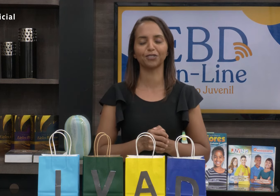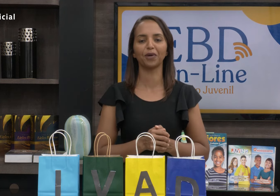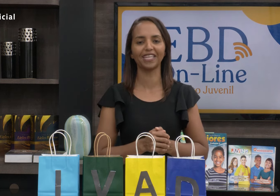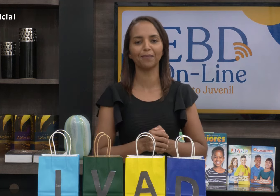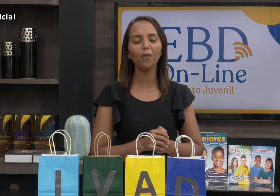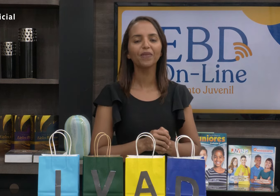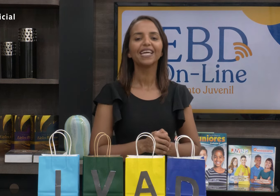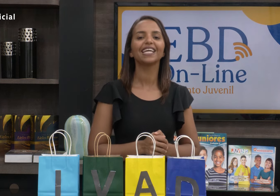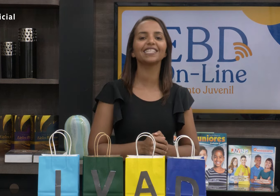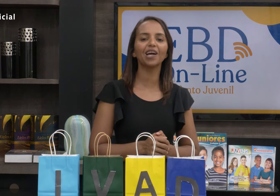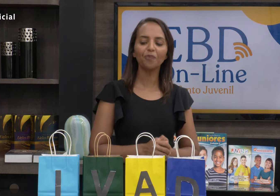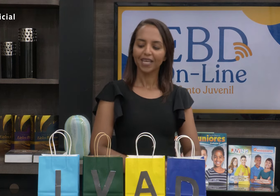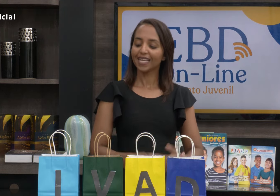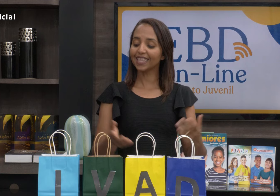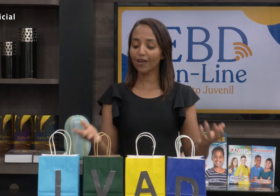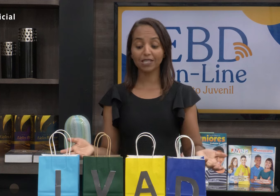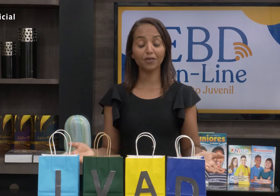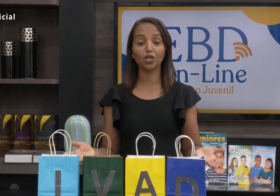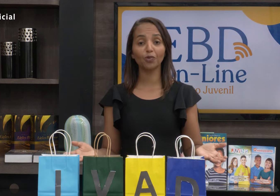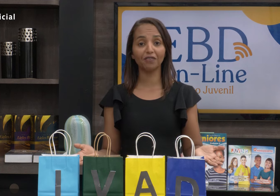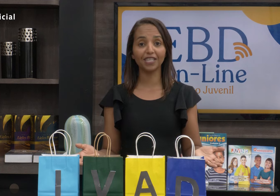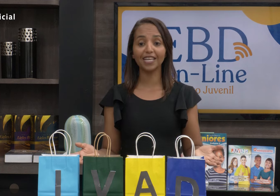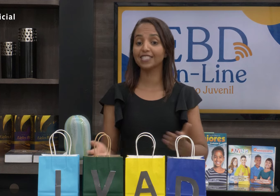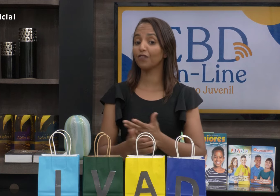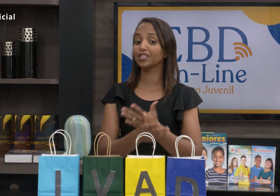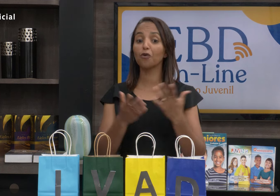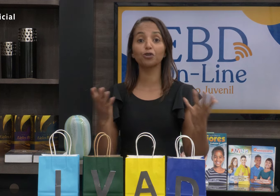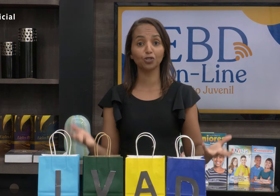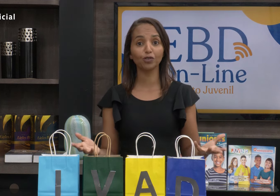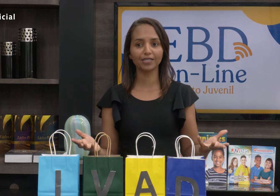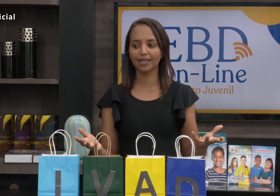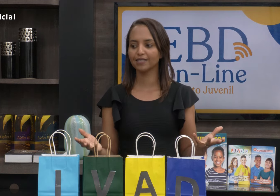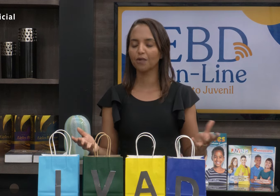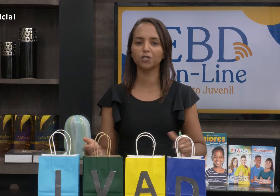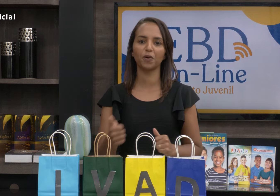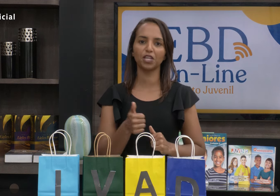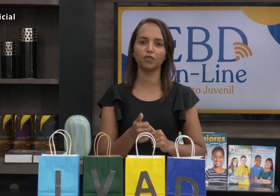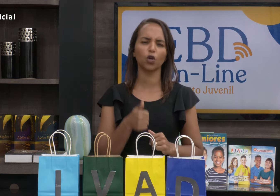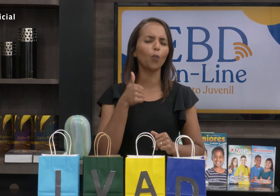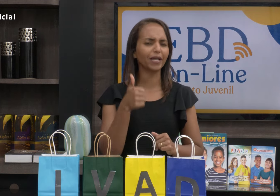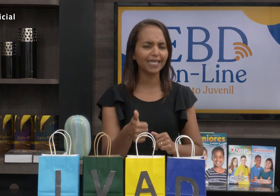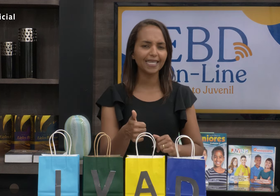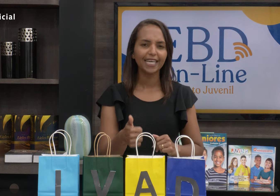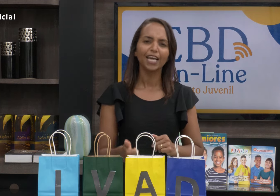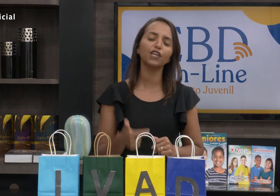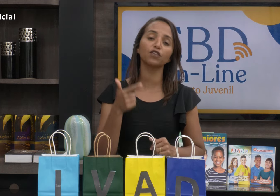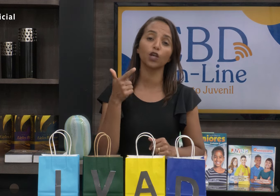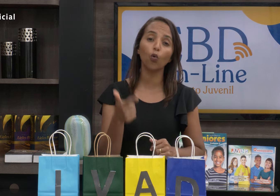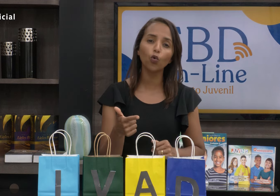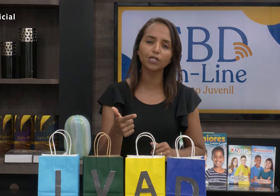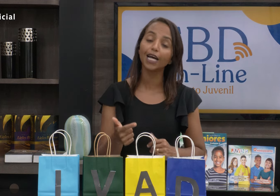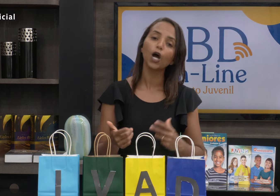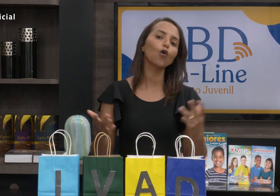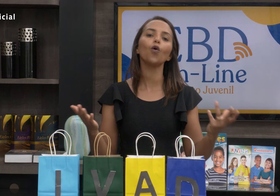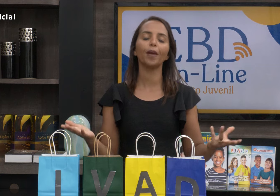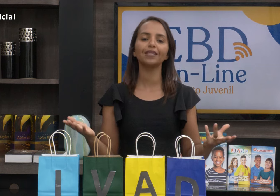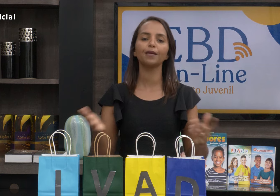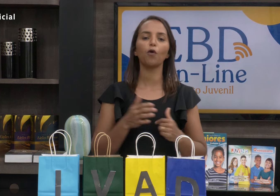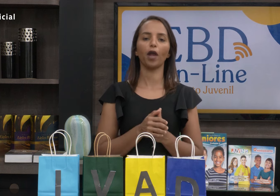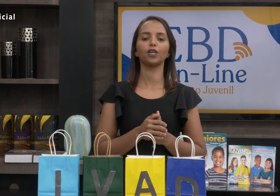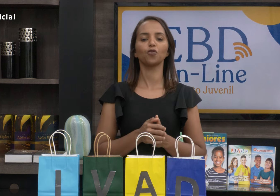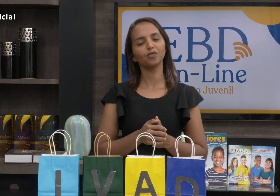na casa do rei, tá bom? Então, que Deus abençoe a vida e se você gostou dessa lição, eu espero que você compartilhe, que você curta,